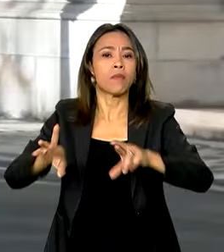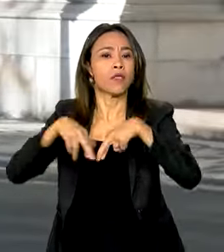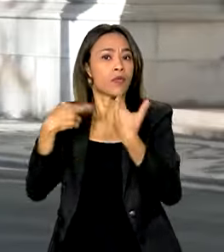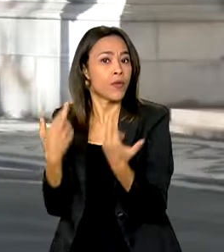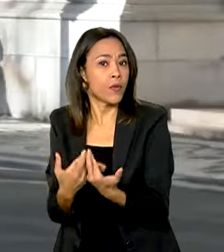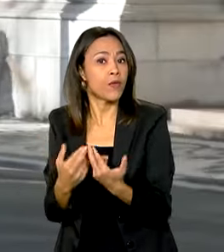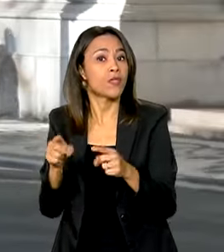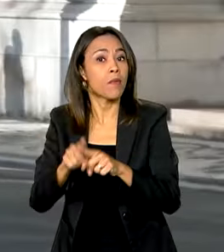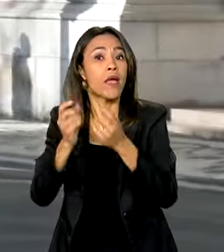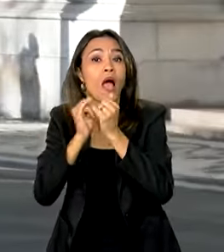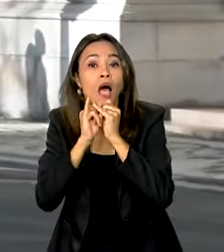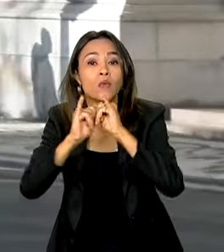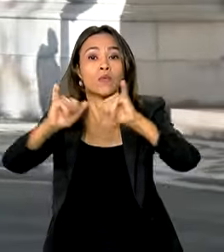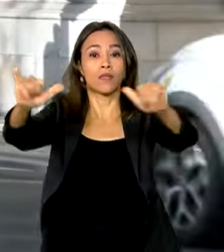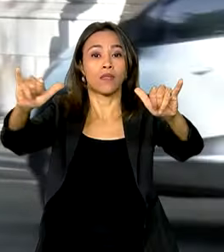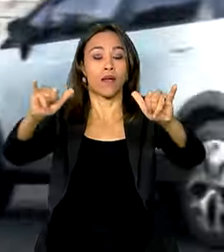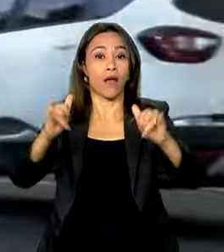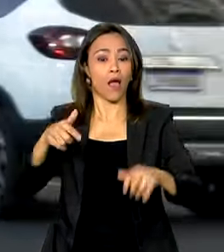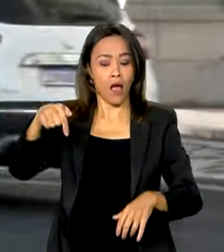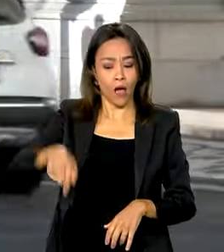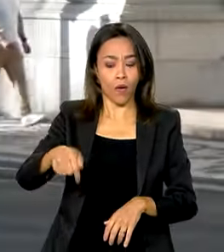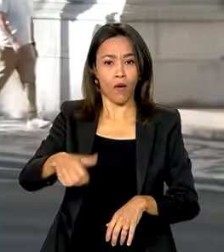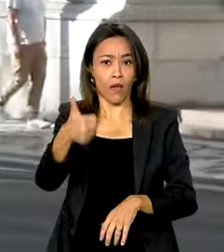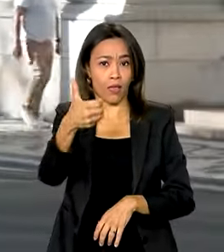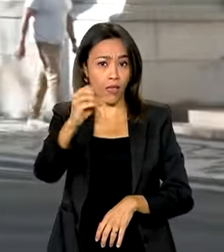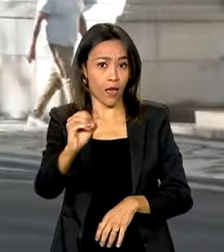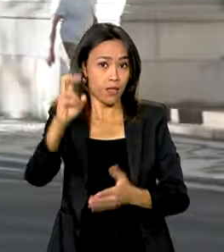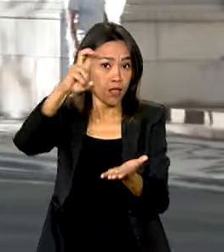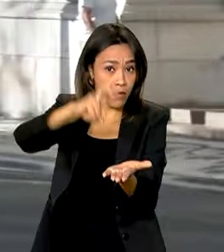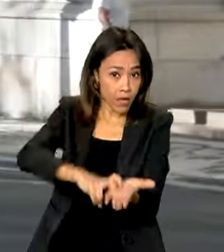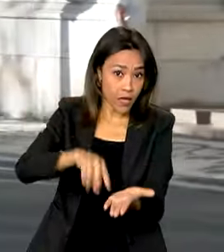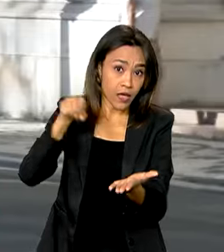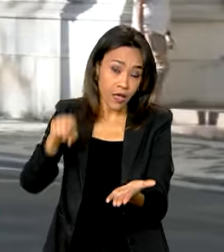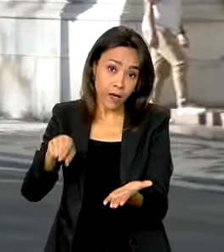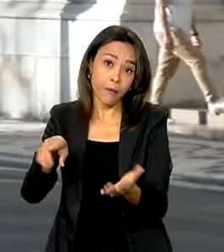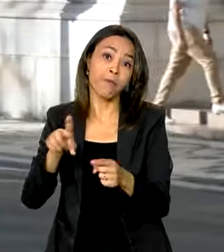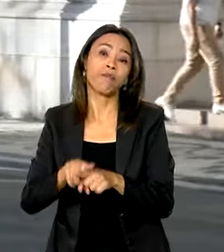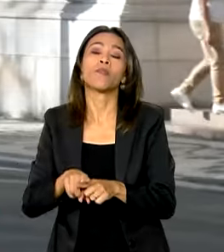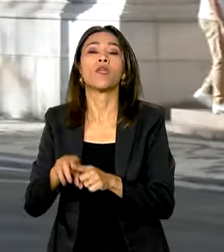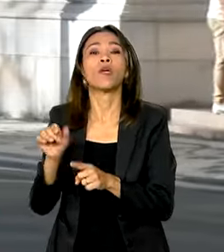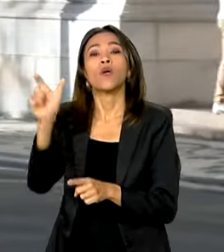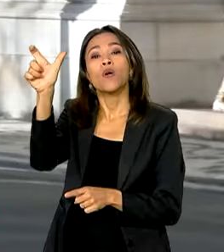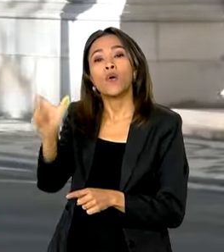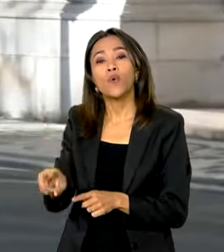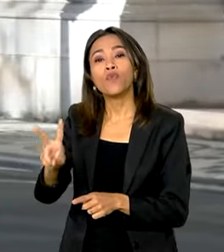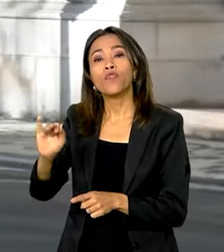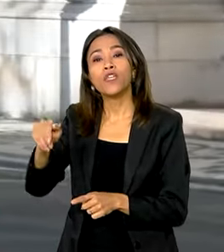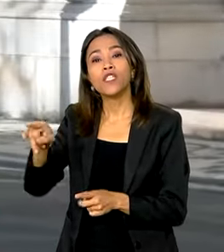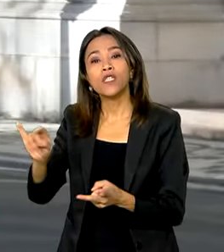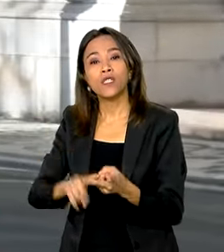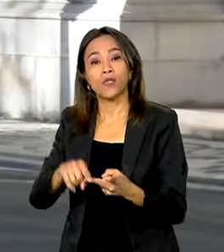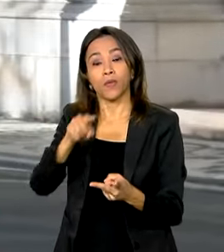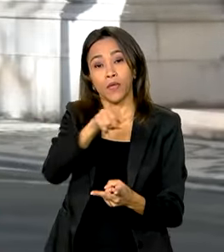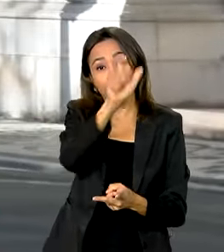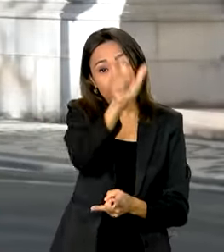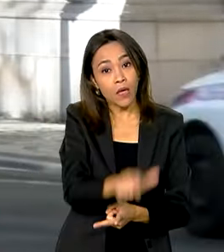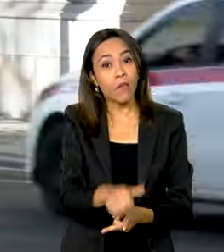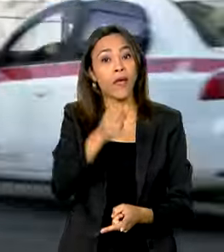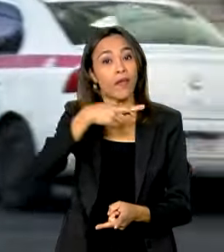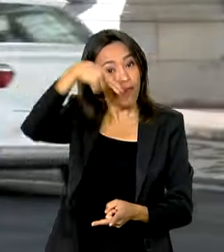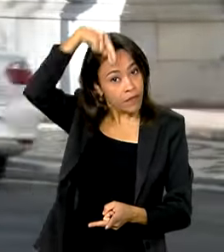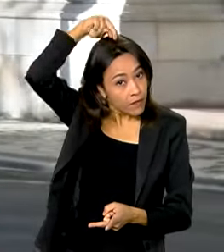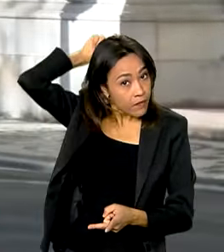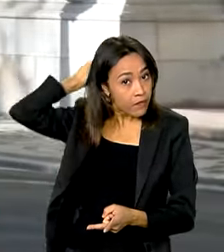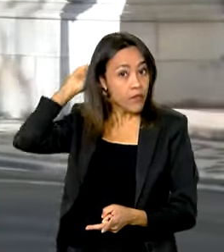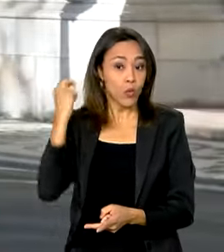Agora, às 10h30 da manhã, o ministro da Controladoria-Geral da União, Vinícius Marques, e a ministra da Igualdade Racial, Aniele Franco,